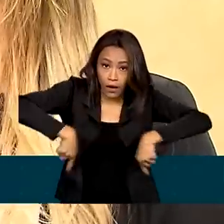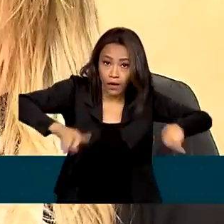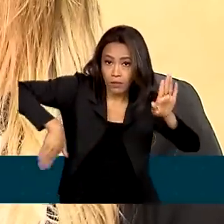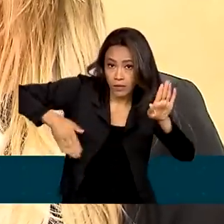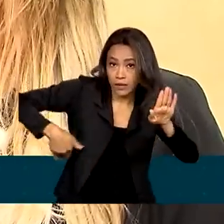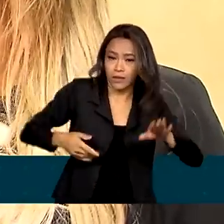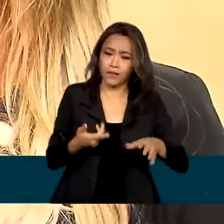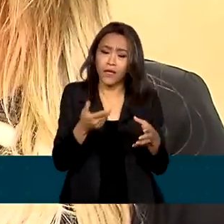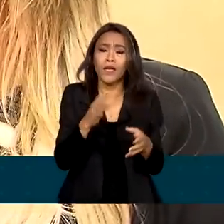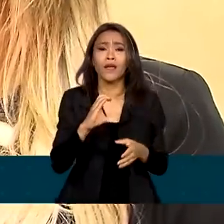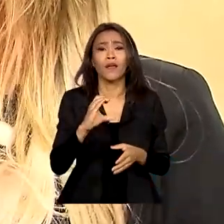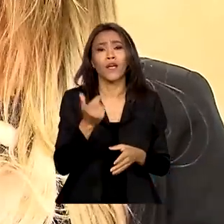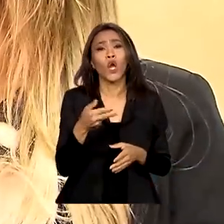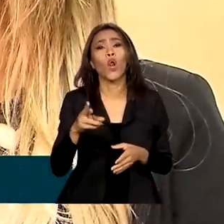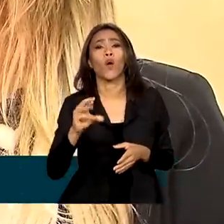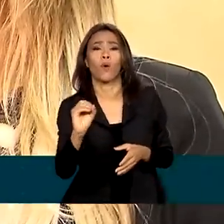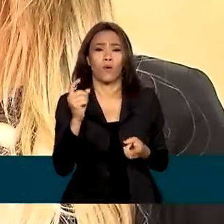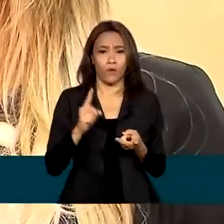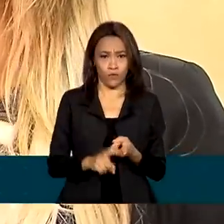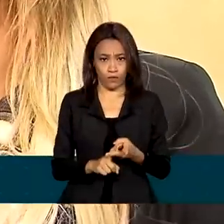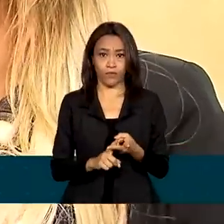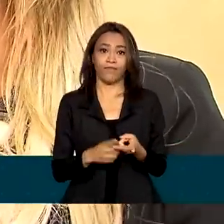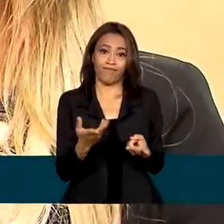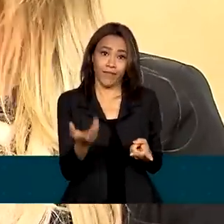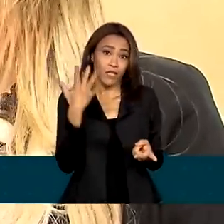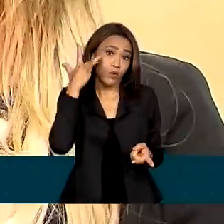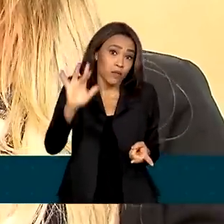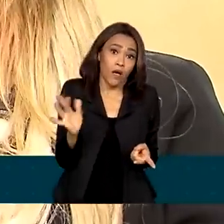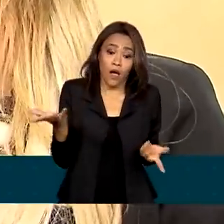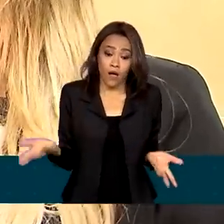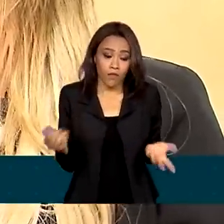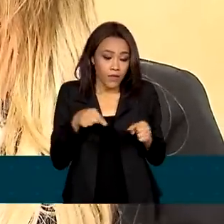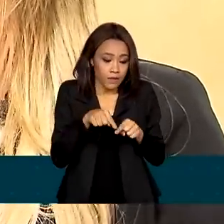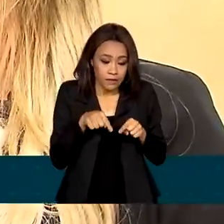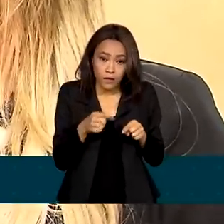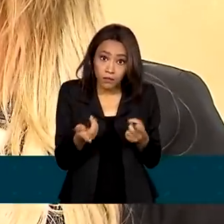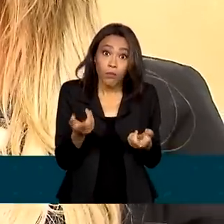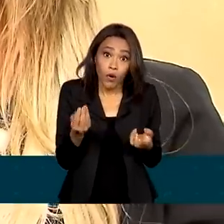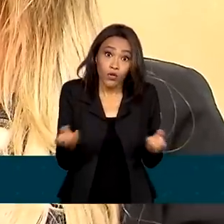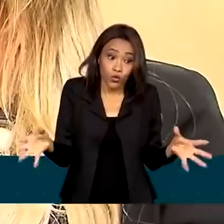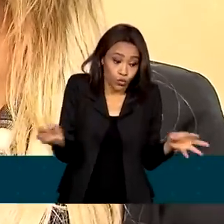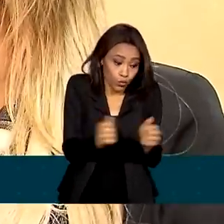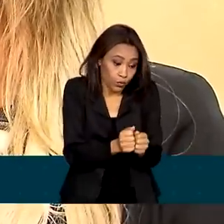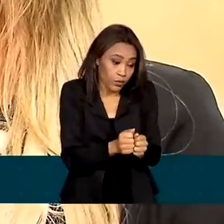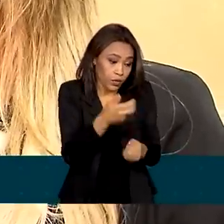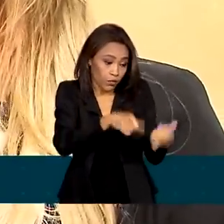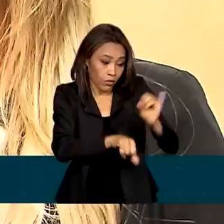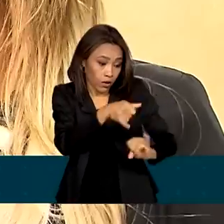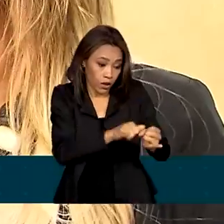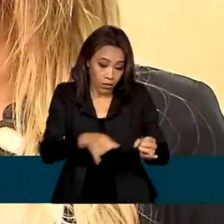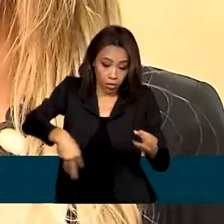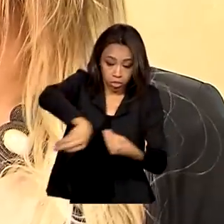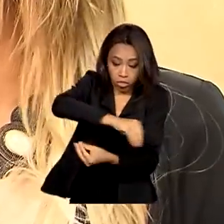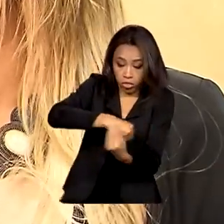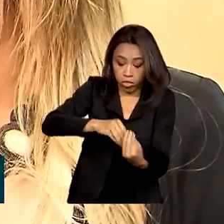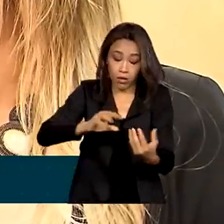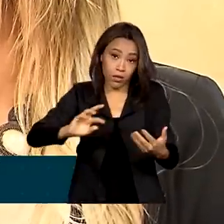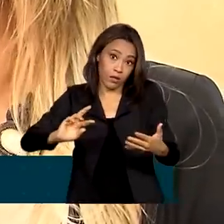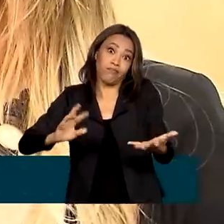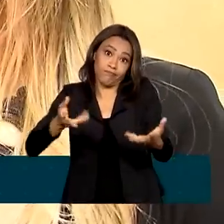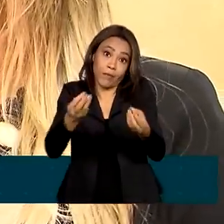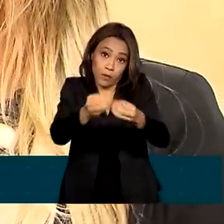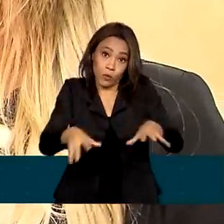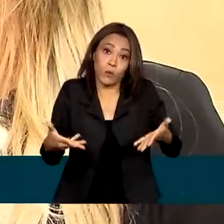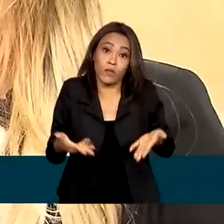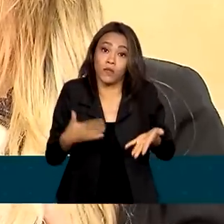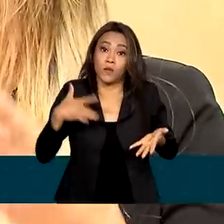piscina tem cloro, os condomínios têm cloro e a gente não sabe até quando um cloro pode juntar com outro produto e dar uma reação química,